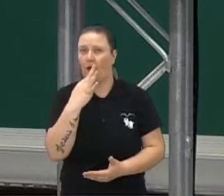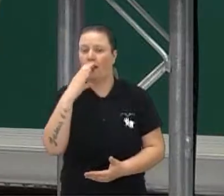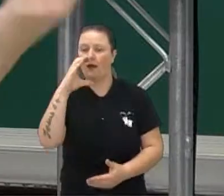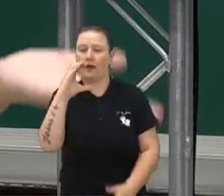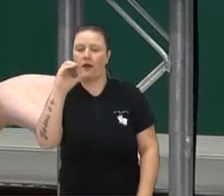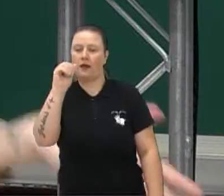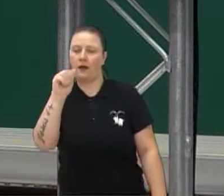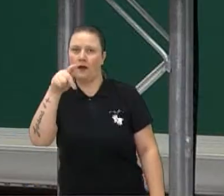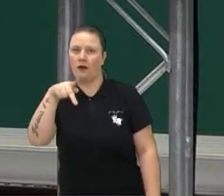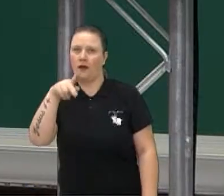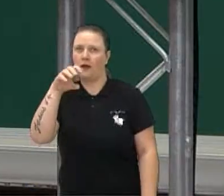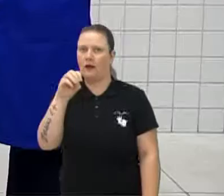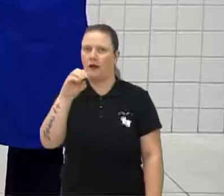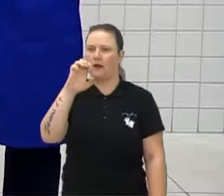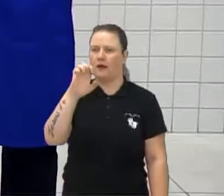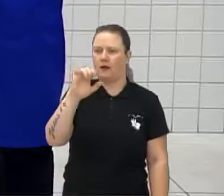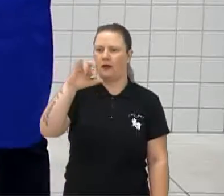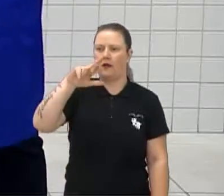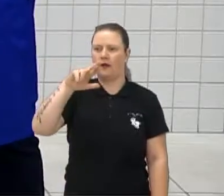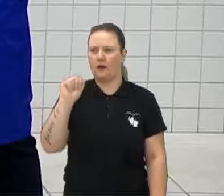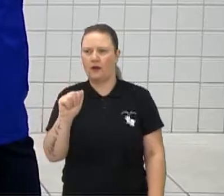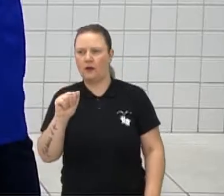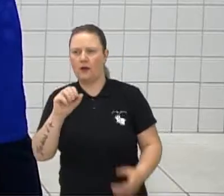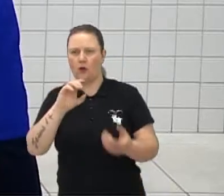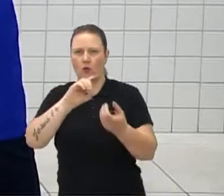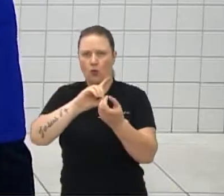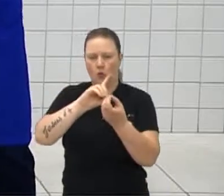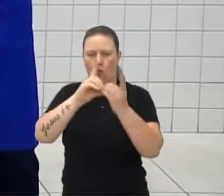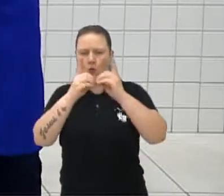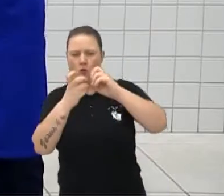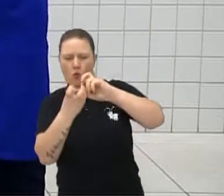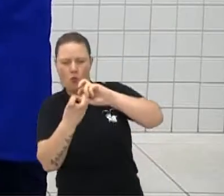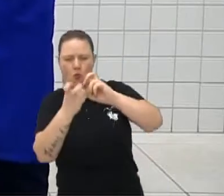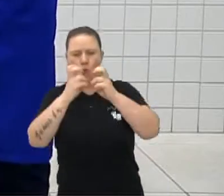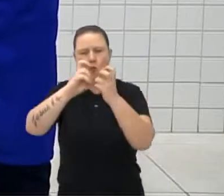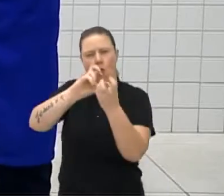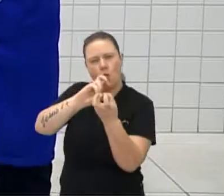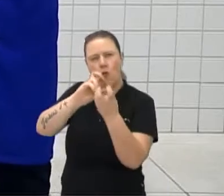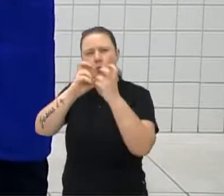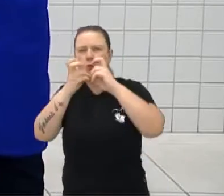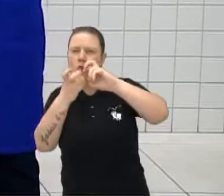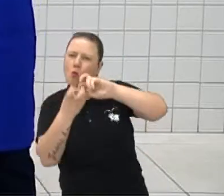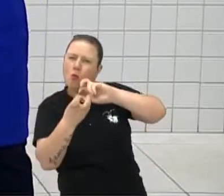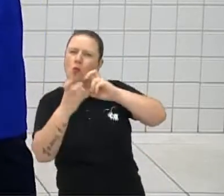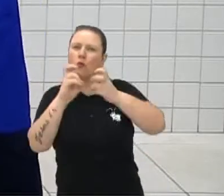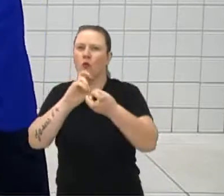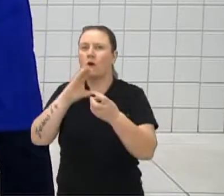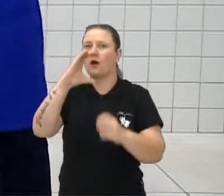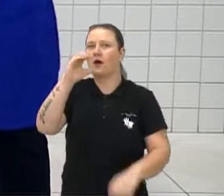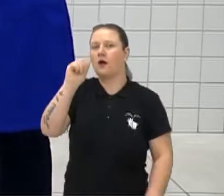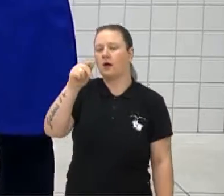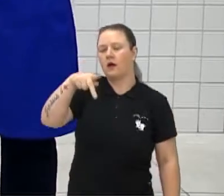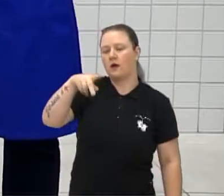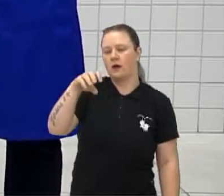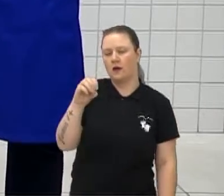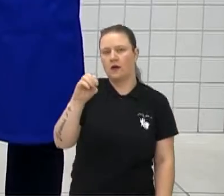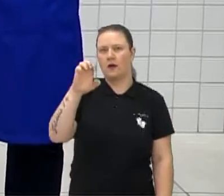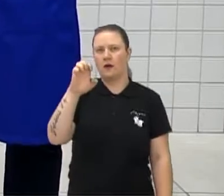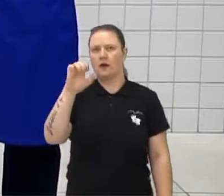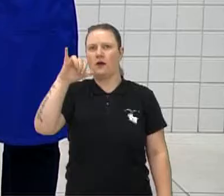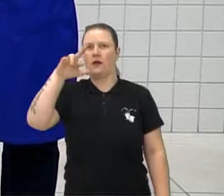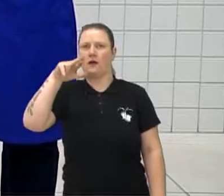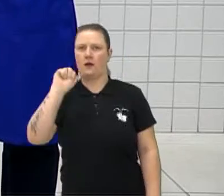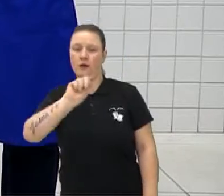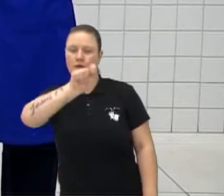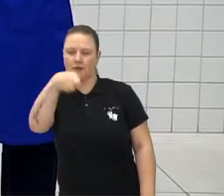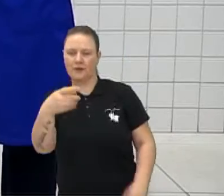capoeira. Acertei, professor? Exatamente. Então, vocês vão ver que quando a gente entender um pouquinho